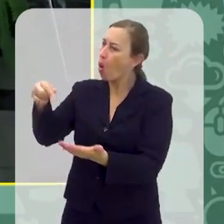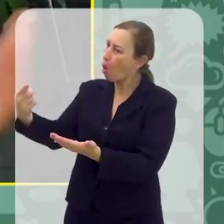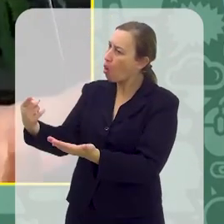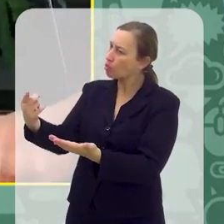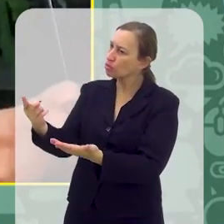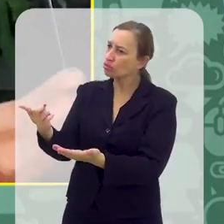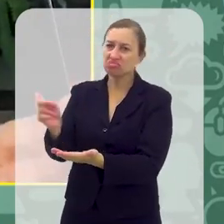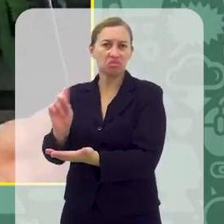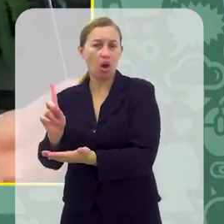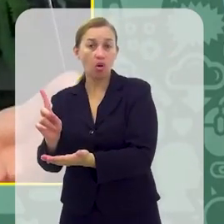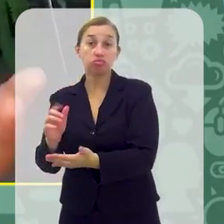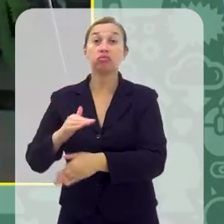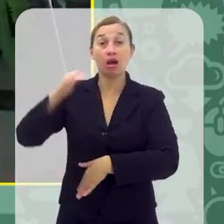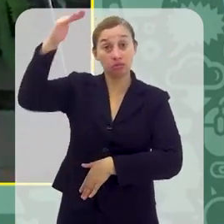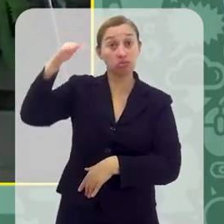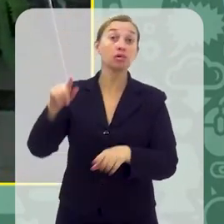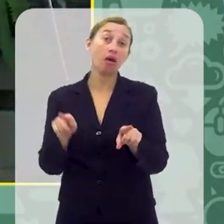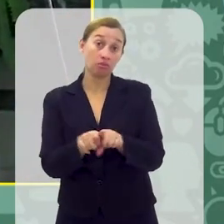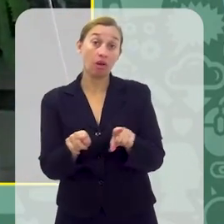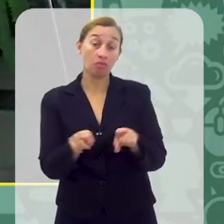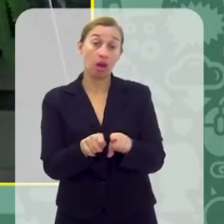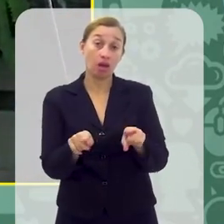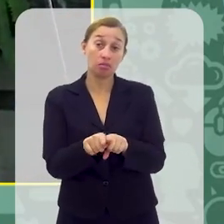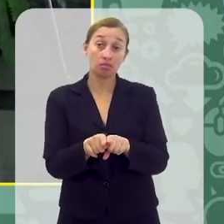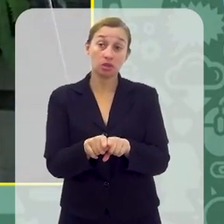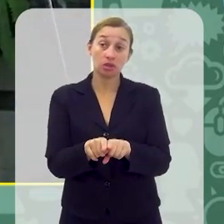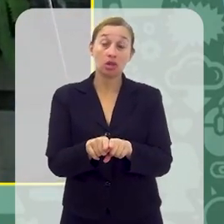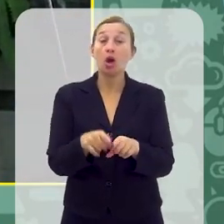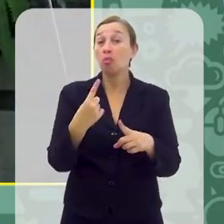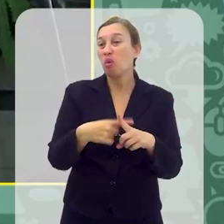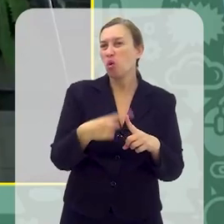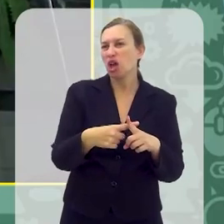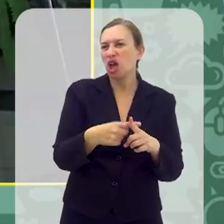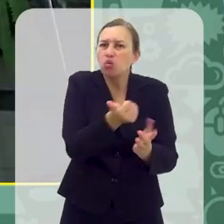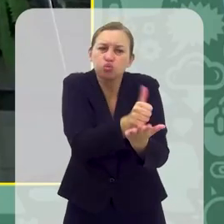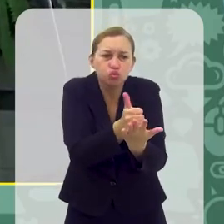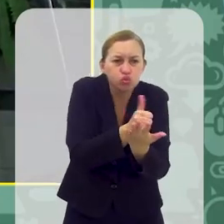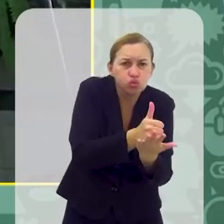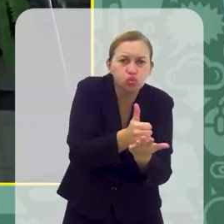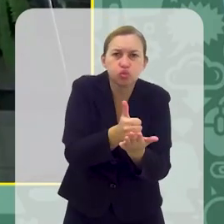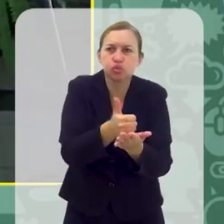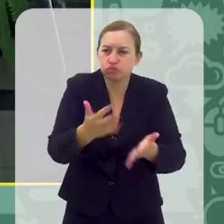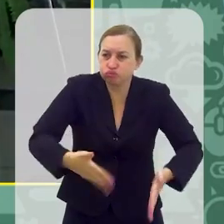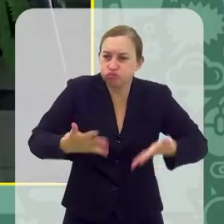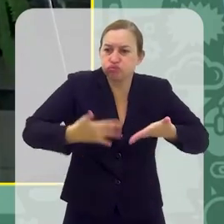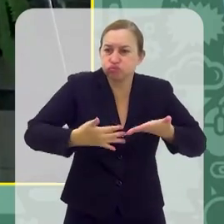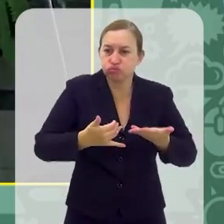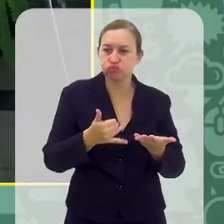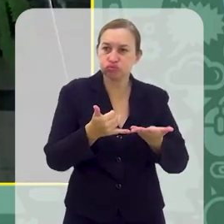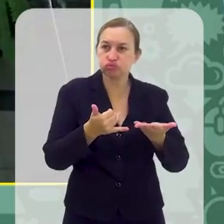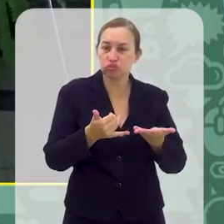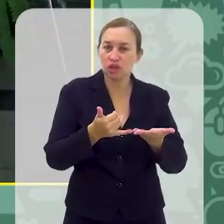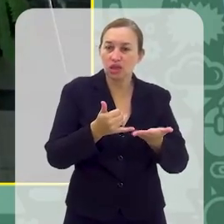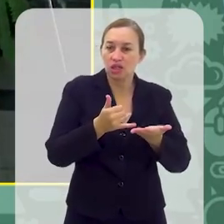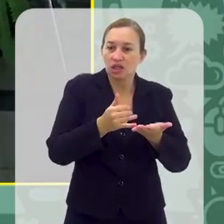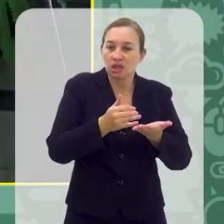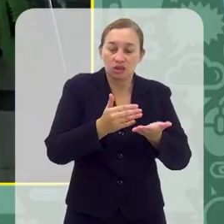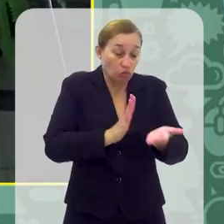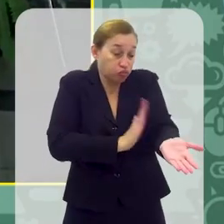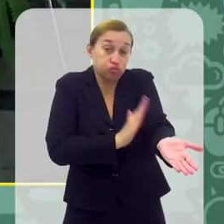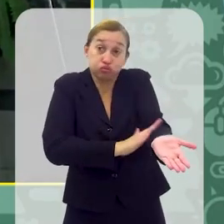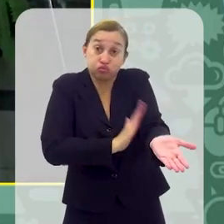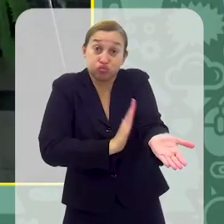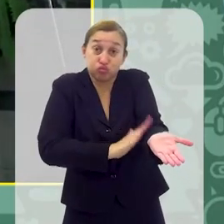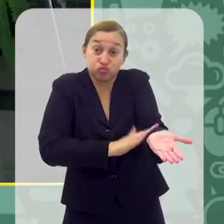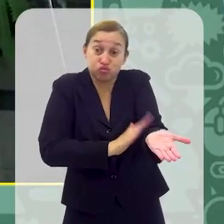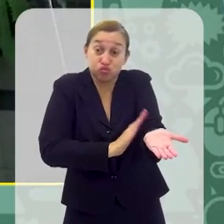por isso, e de adultos também, né, não tem dúvida, porque esses jogos, eles estimulam a adrenalina e tem gente que é mais sensível a esse